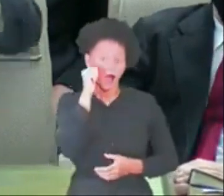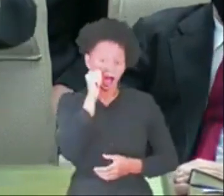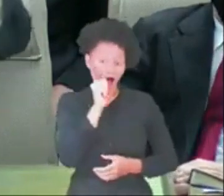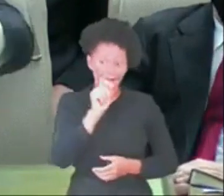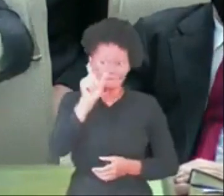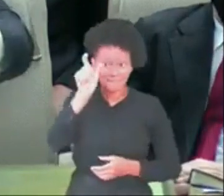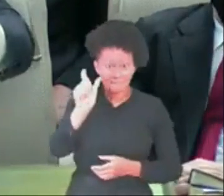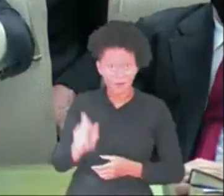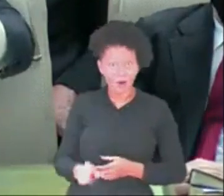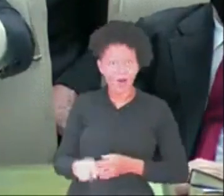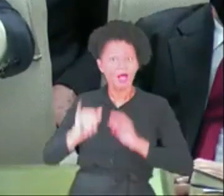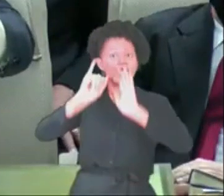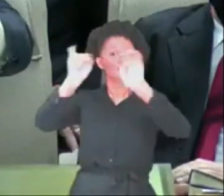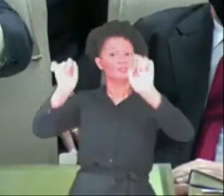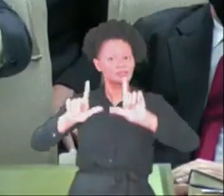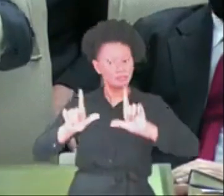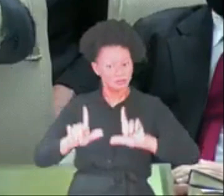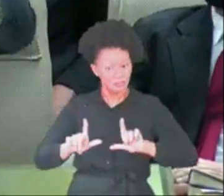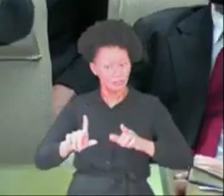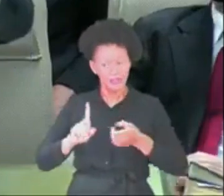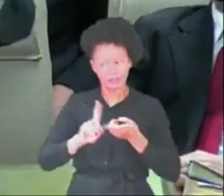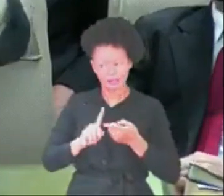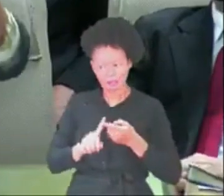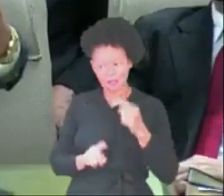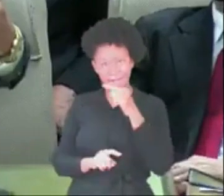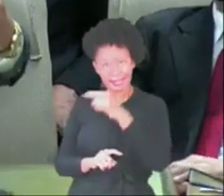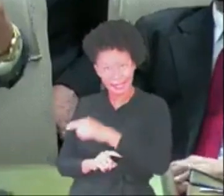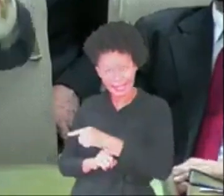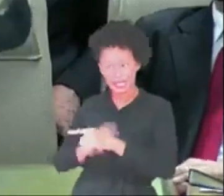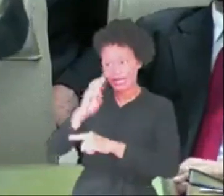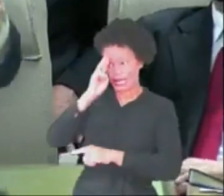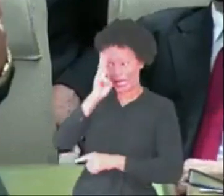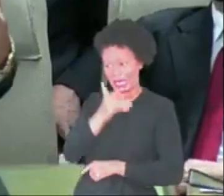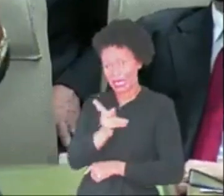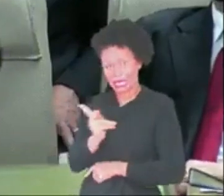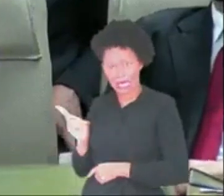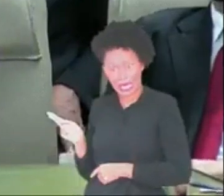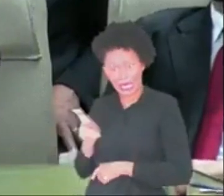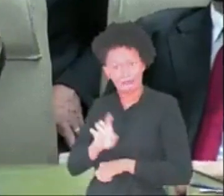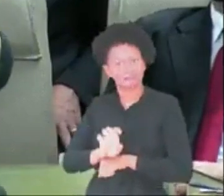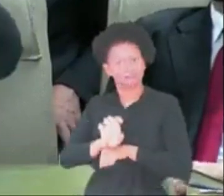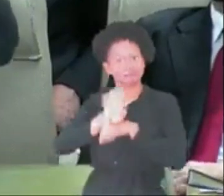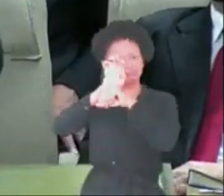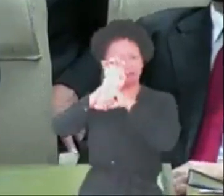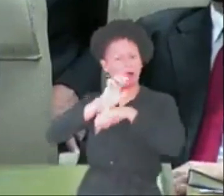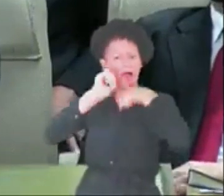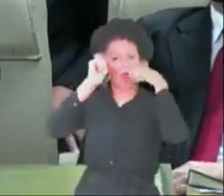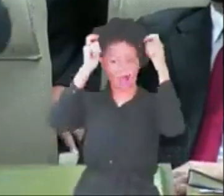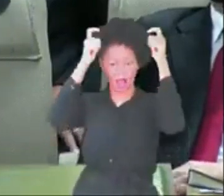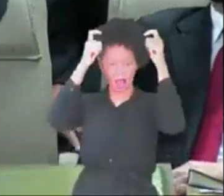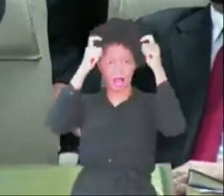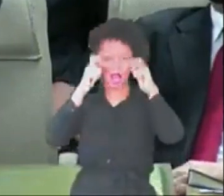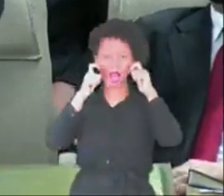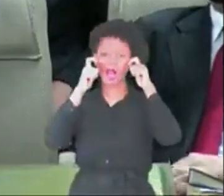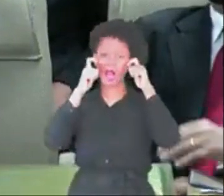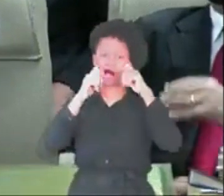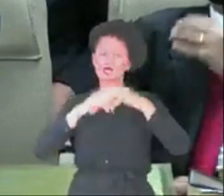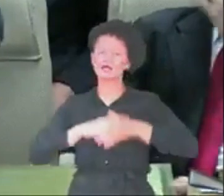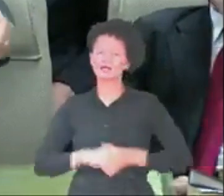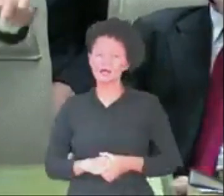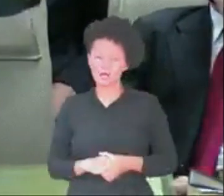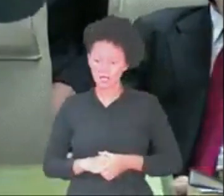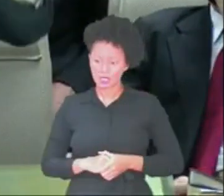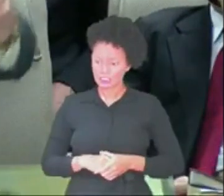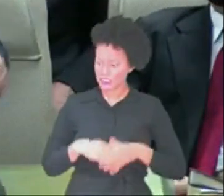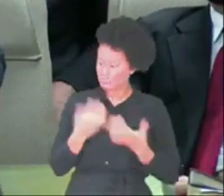e Acabe, como reis, como estado, se levantaram contra o culto